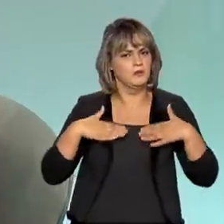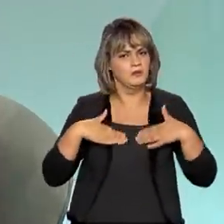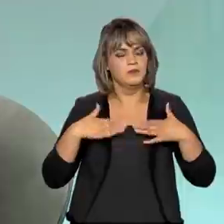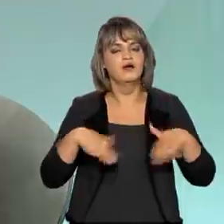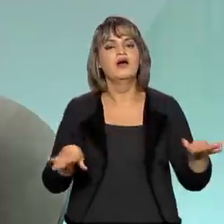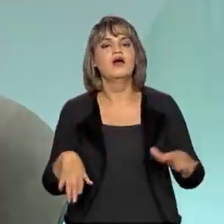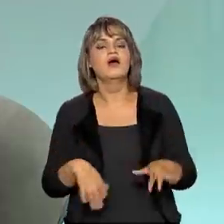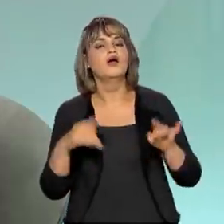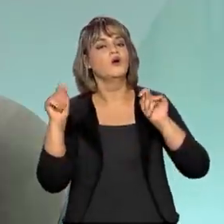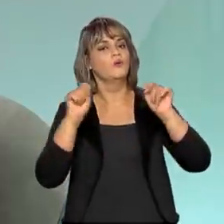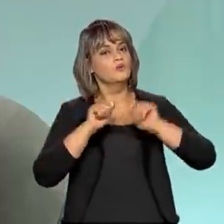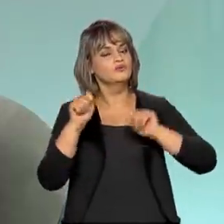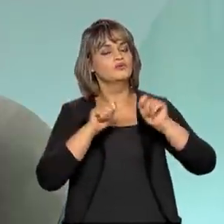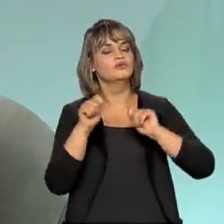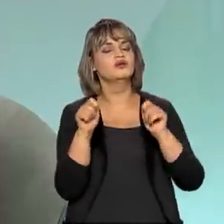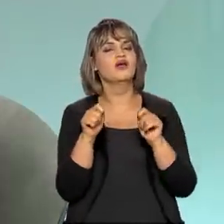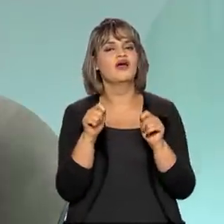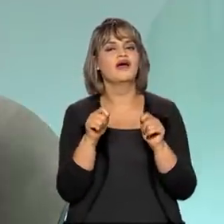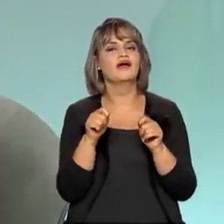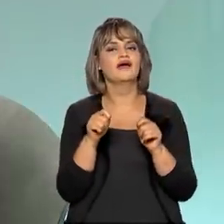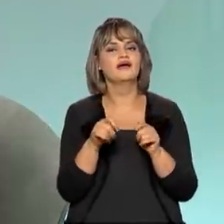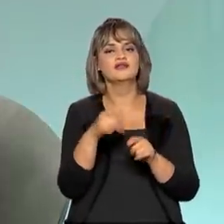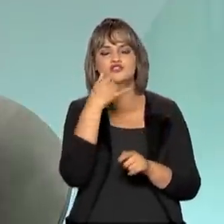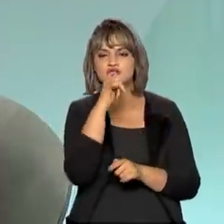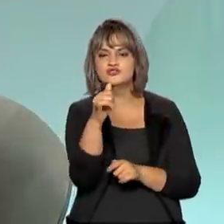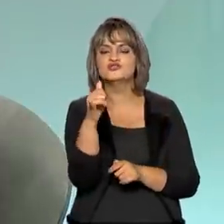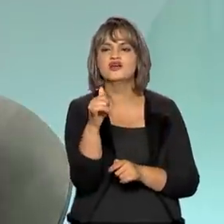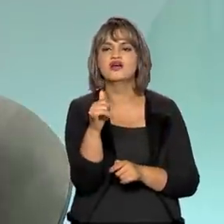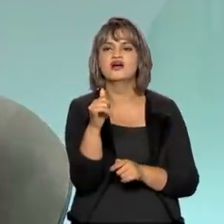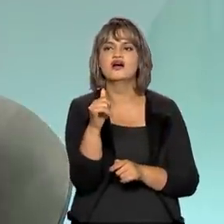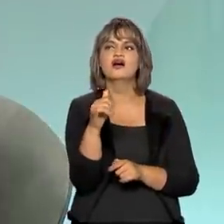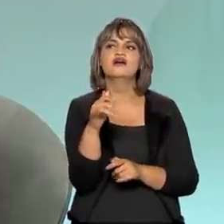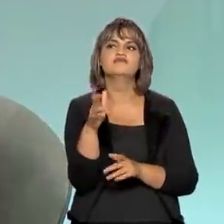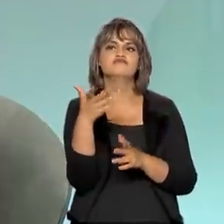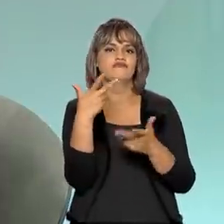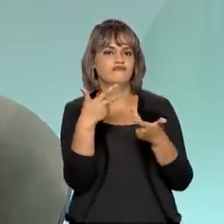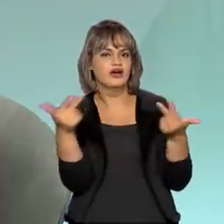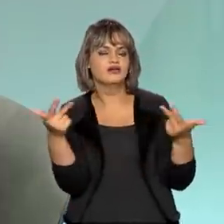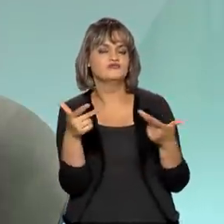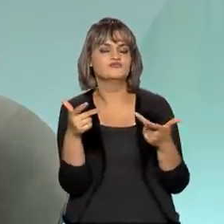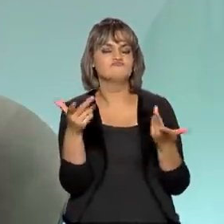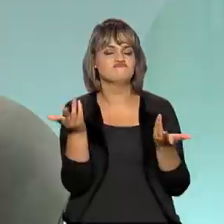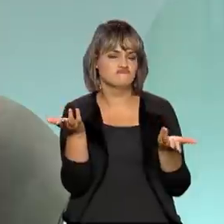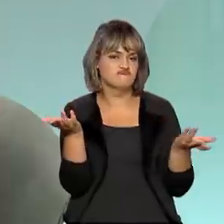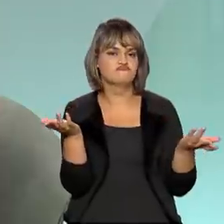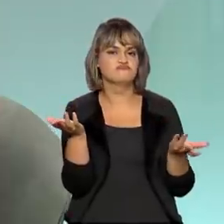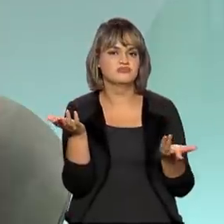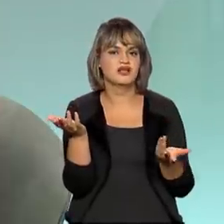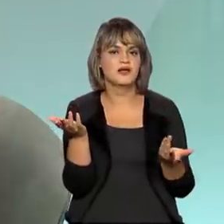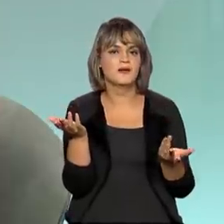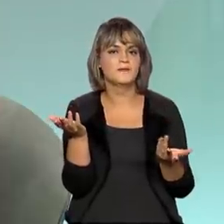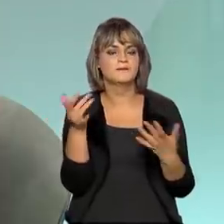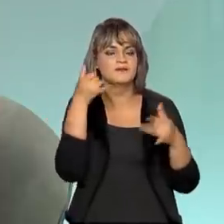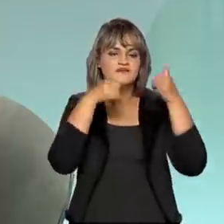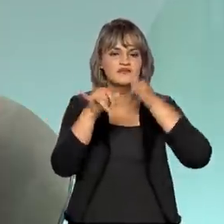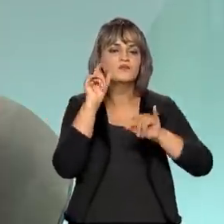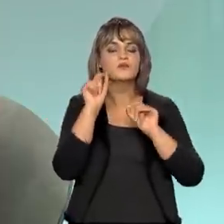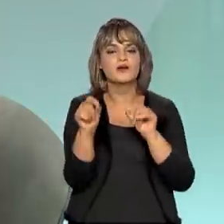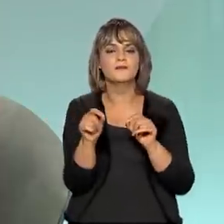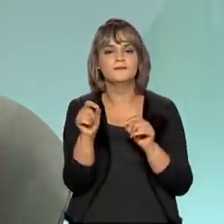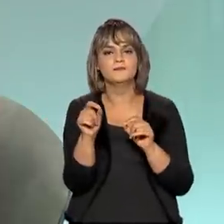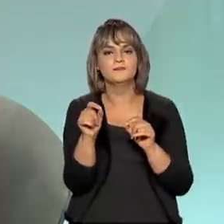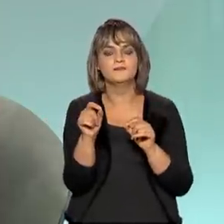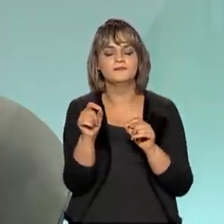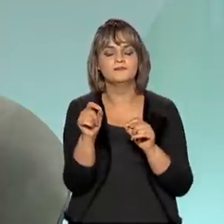controle da energia nas instalações de modo a não ter uso